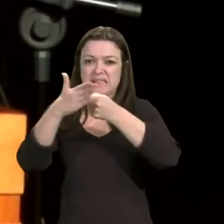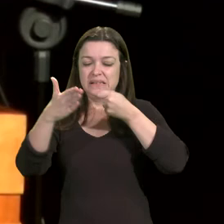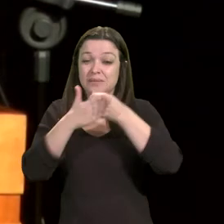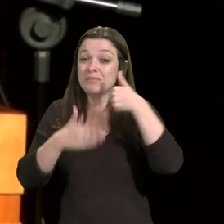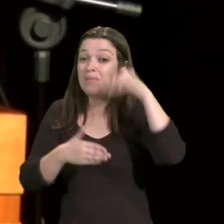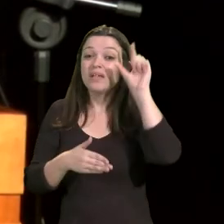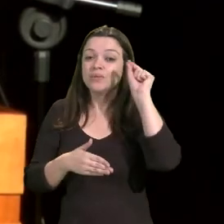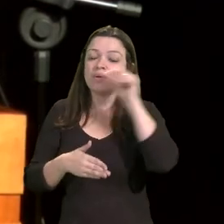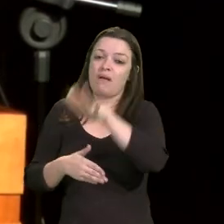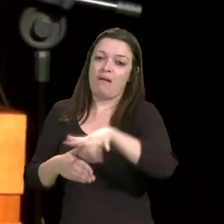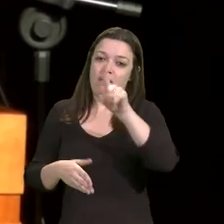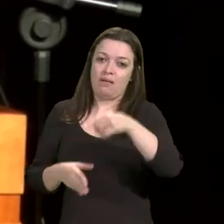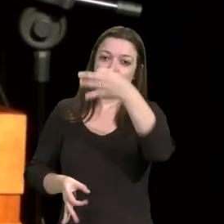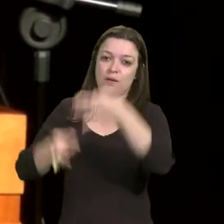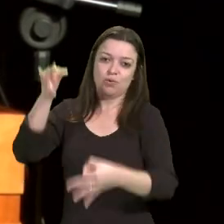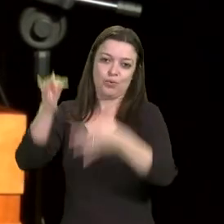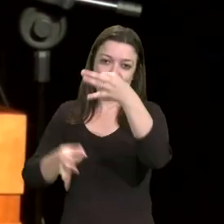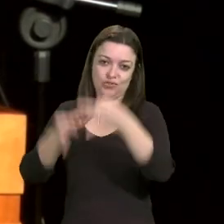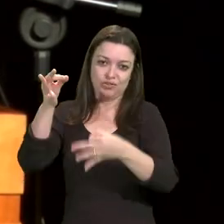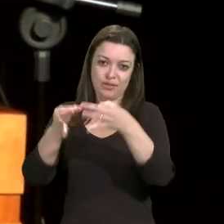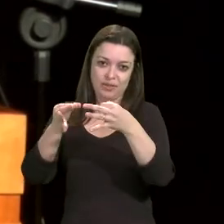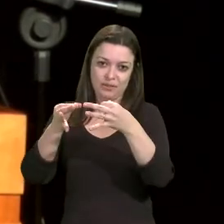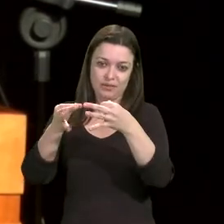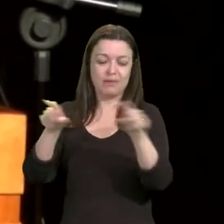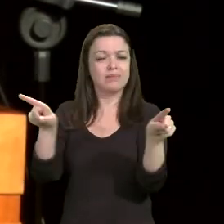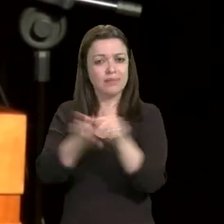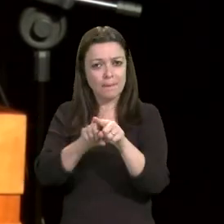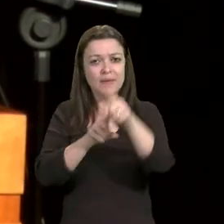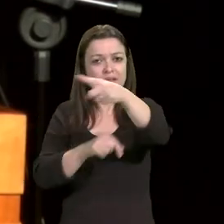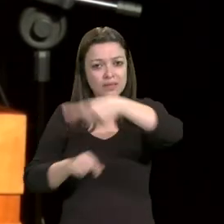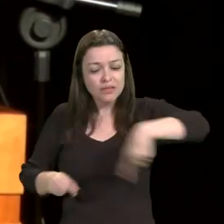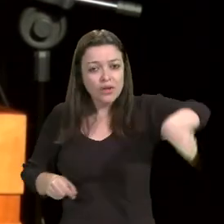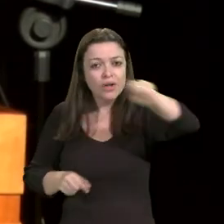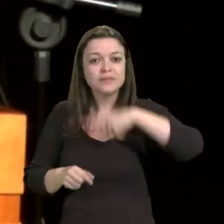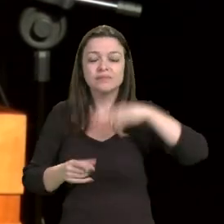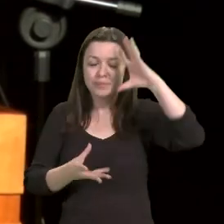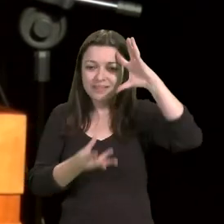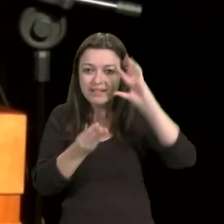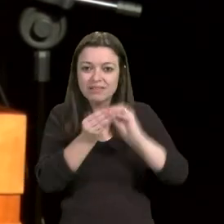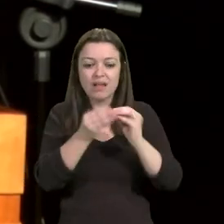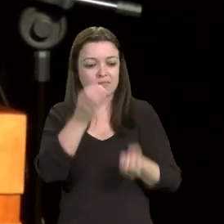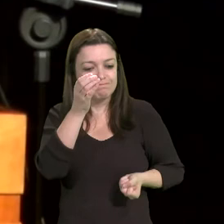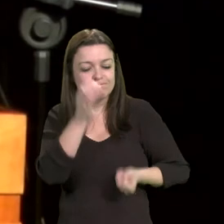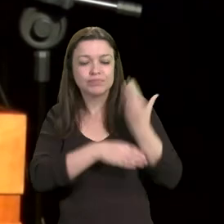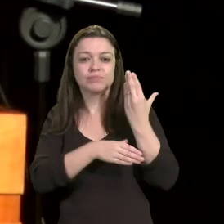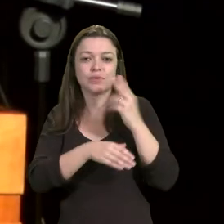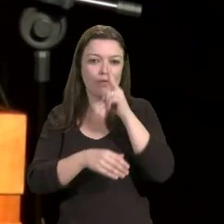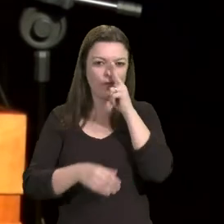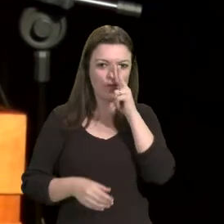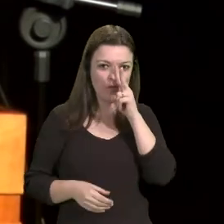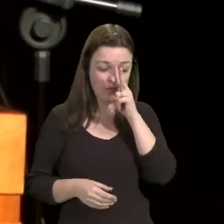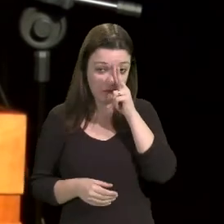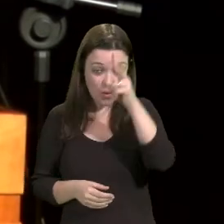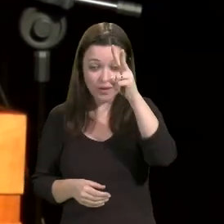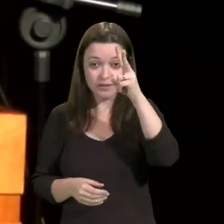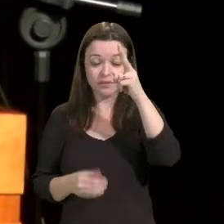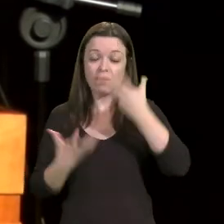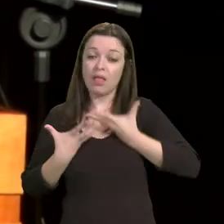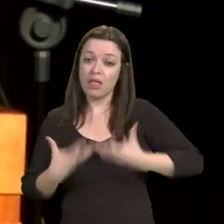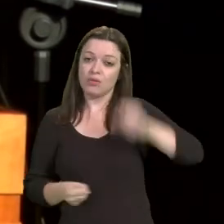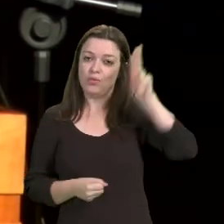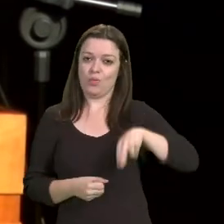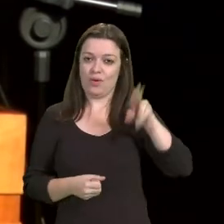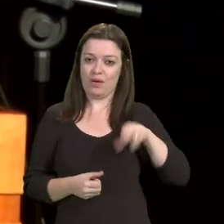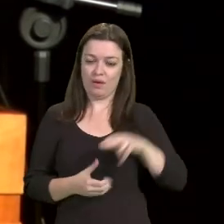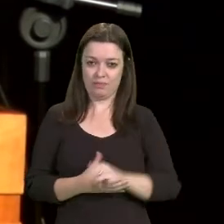a jurídica. Vamos também empreendê-la com força e sem esmorecer.